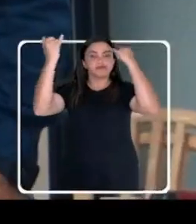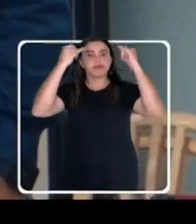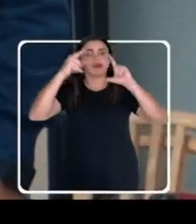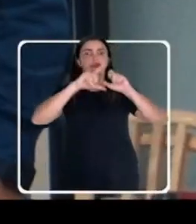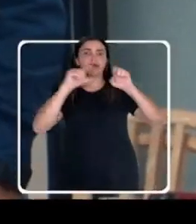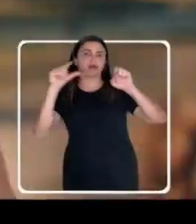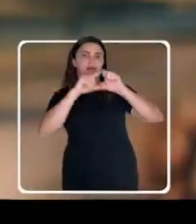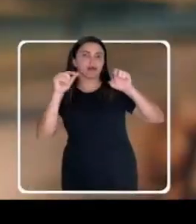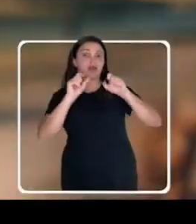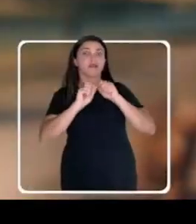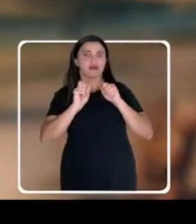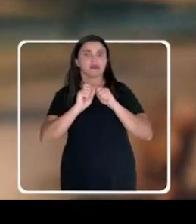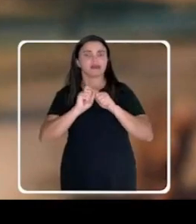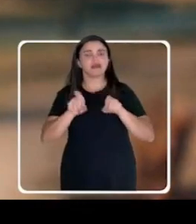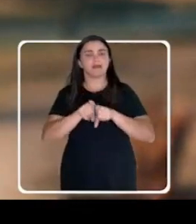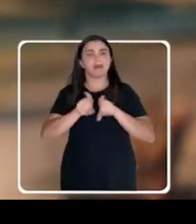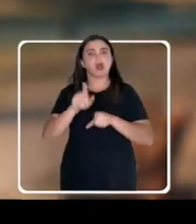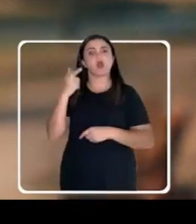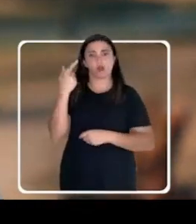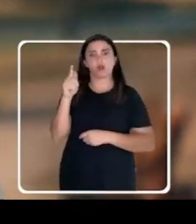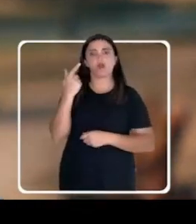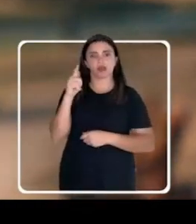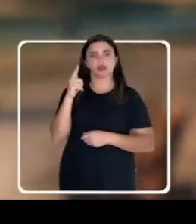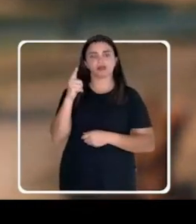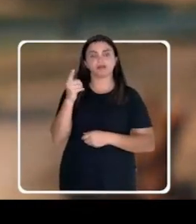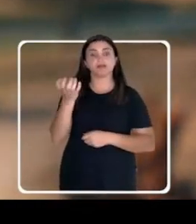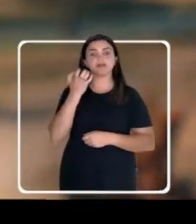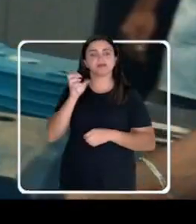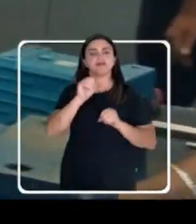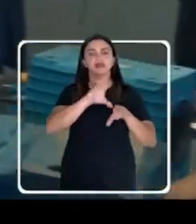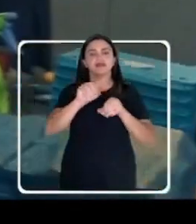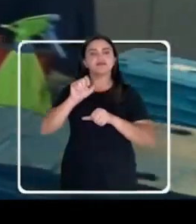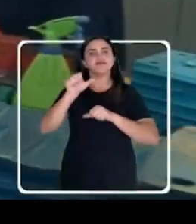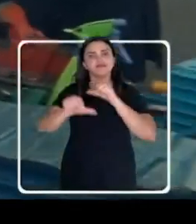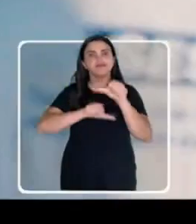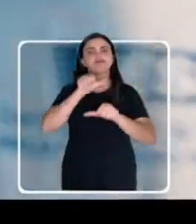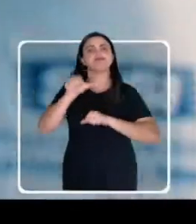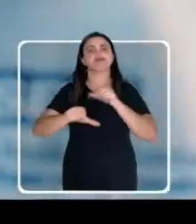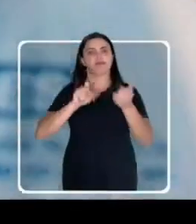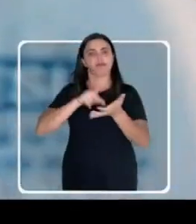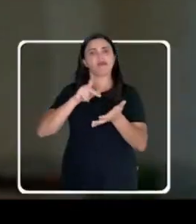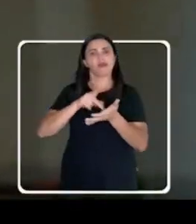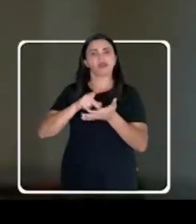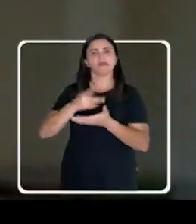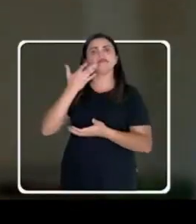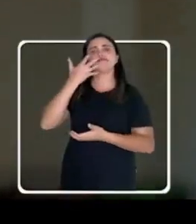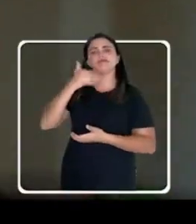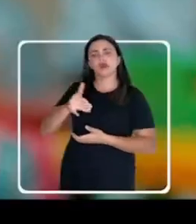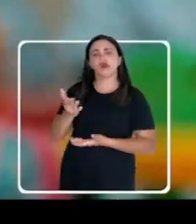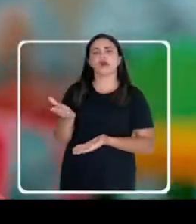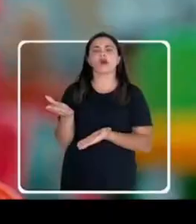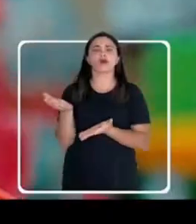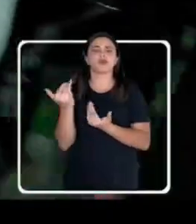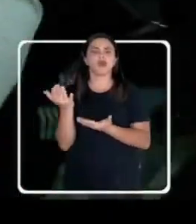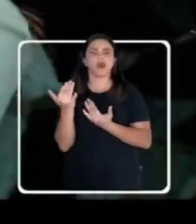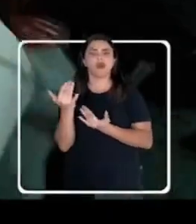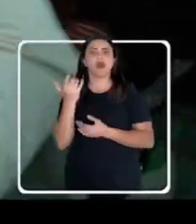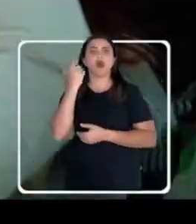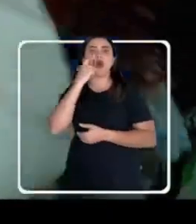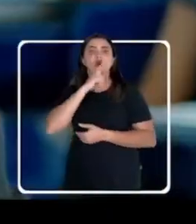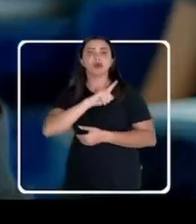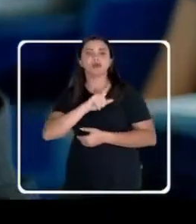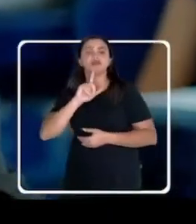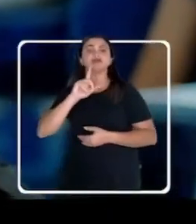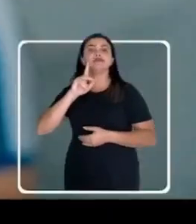empreendedora. É isso que quero fazer na educação de Goiânia. Queremos um ensino transformador, para que nossas crianças e